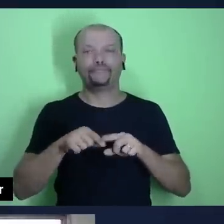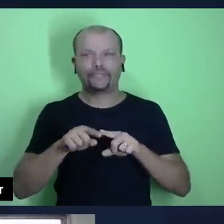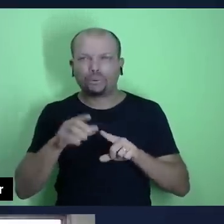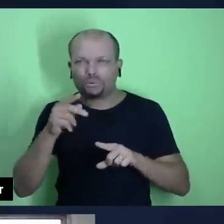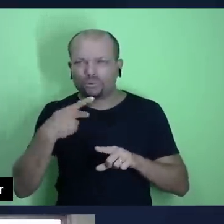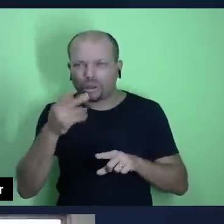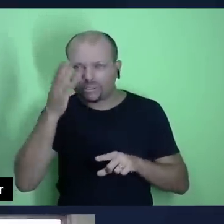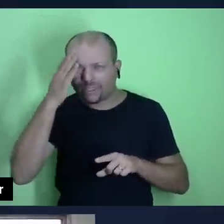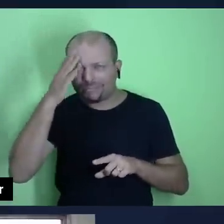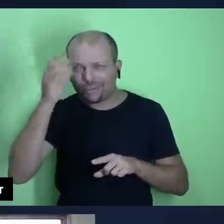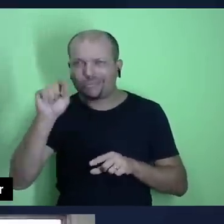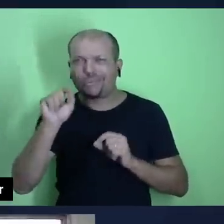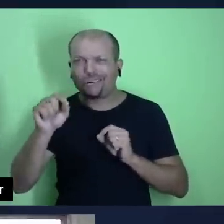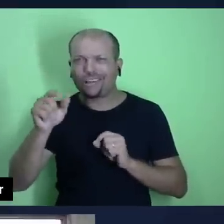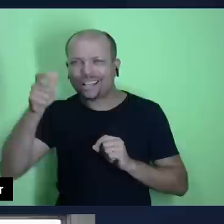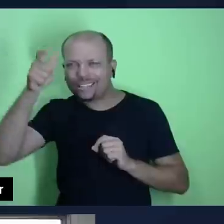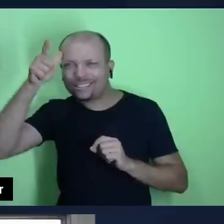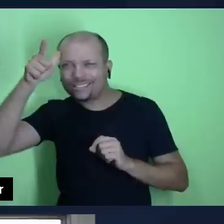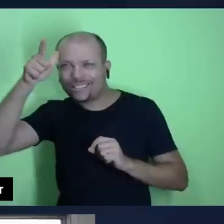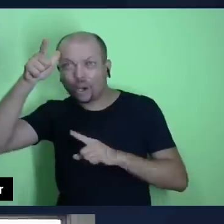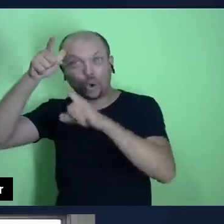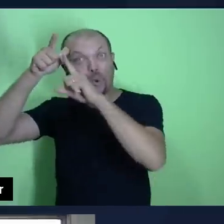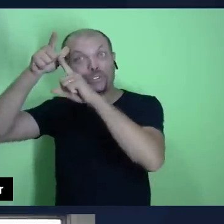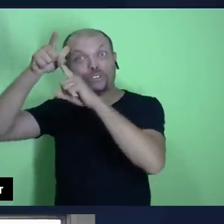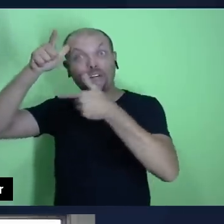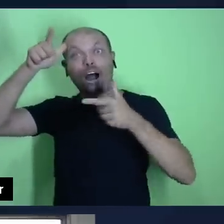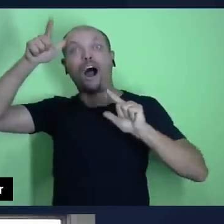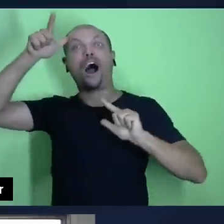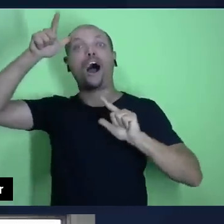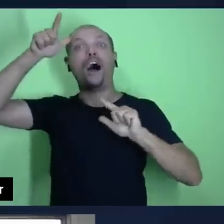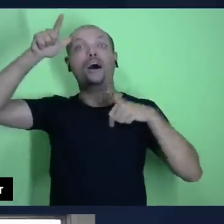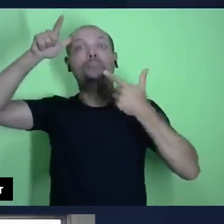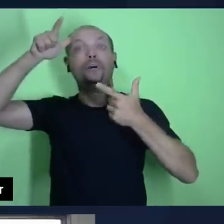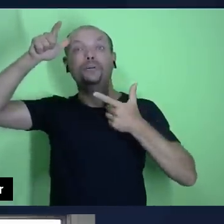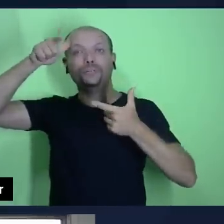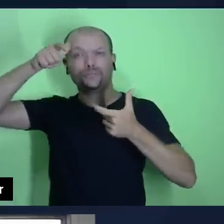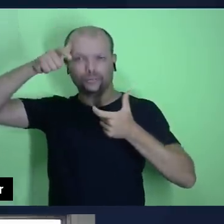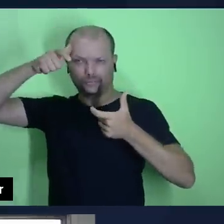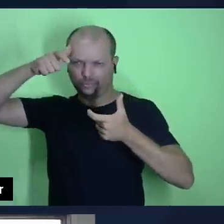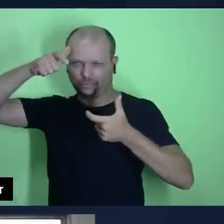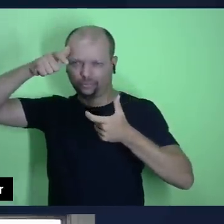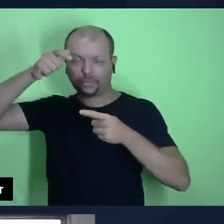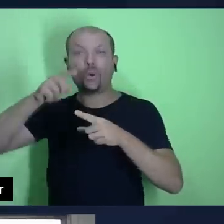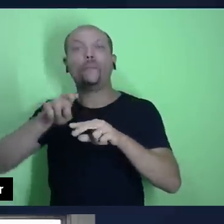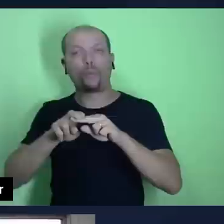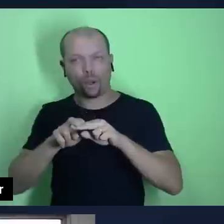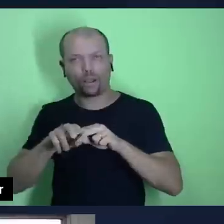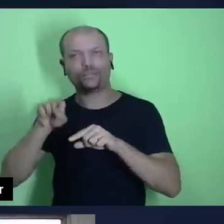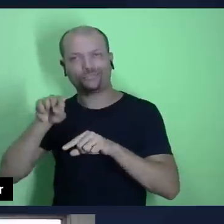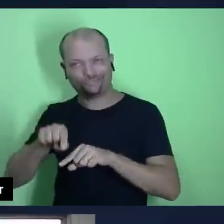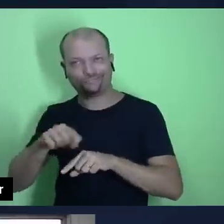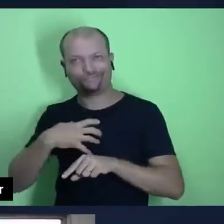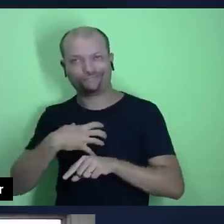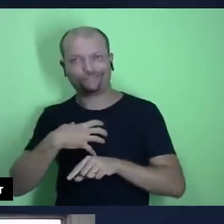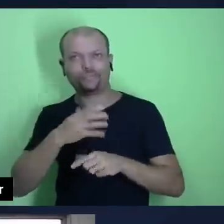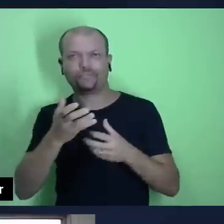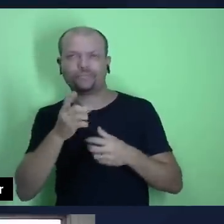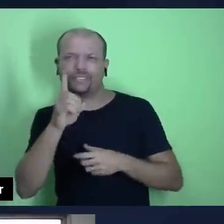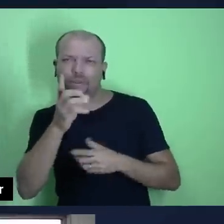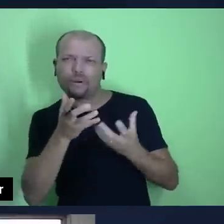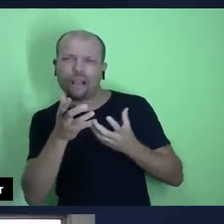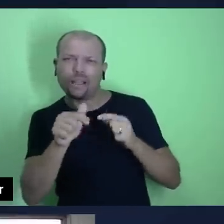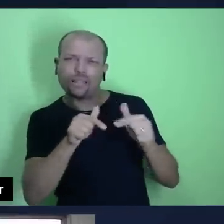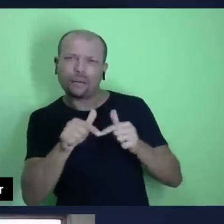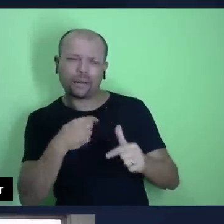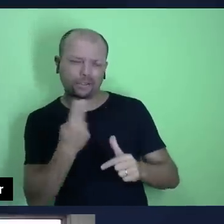que tirou o anjo rebelde do céu, correto? Então, o egoísmo. E Deus, ele quer trabalhar esse problema